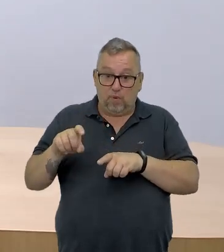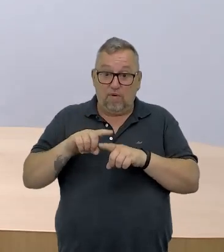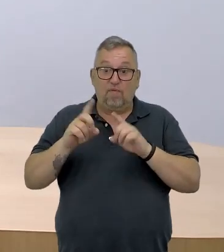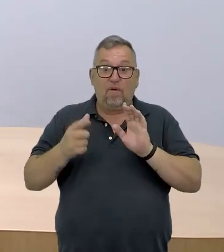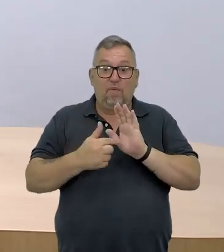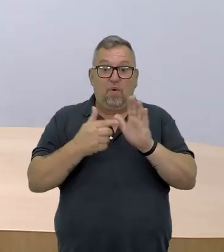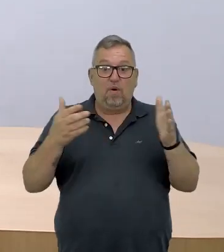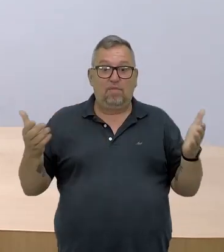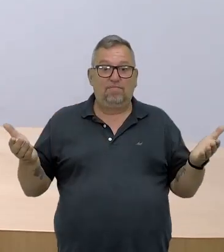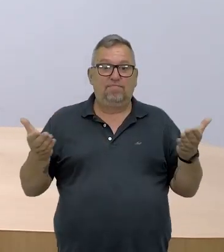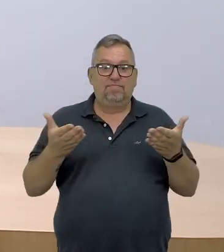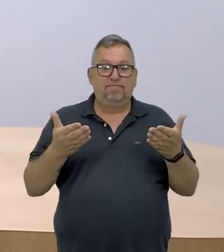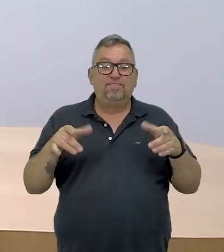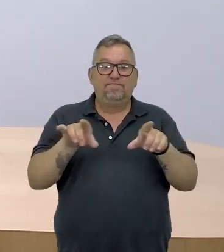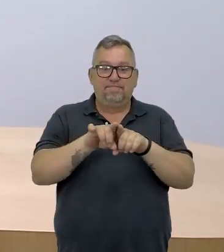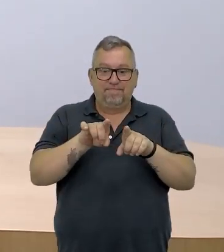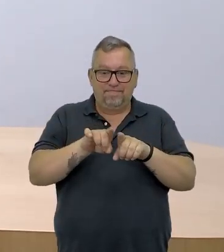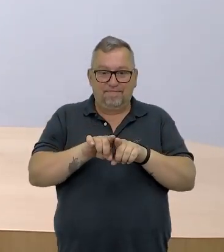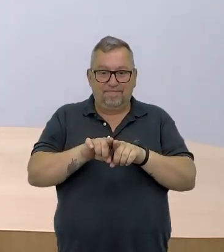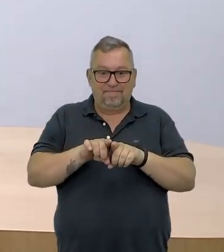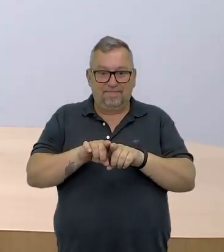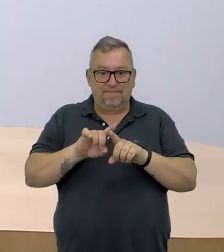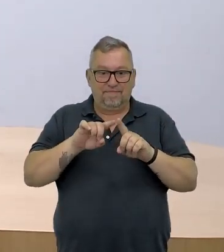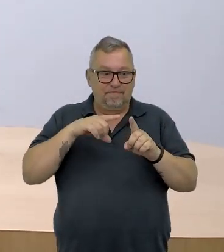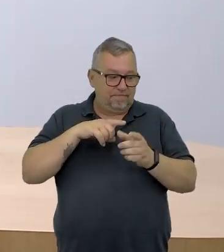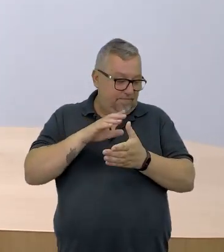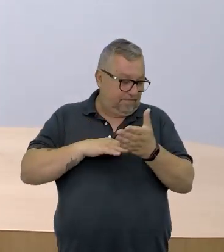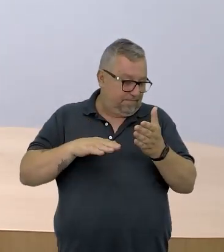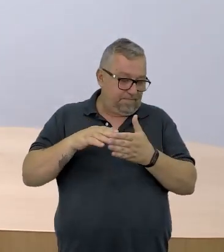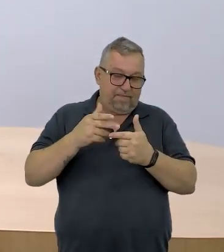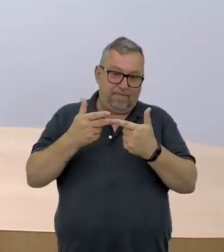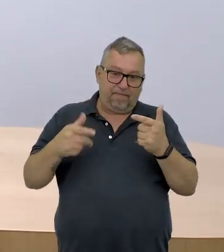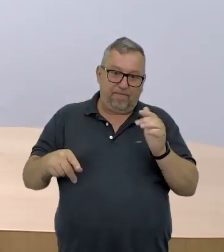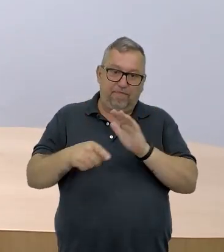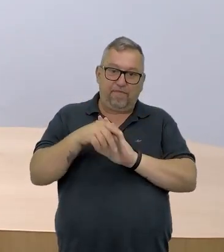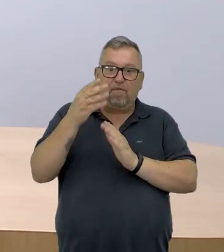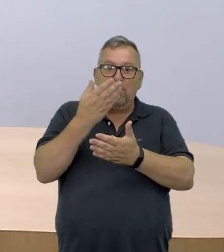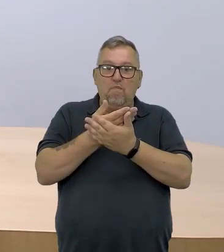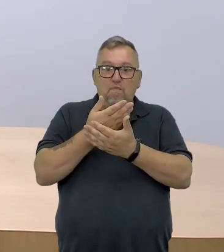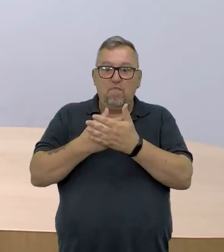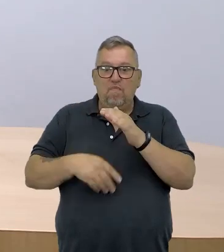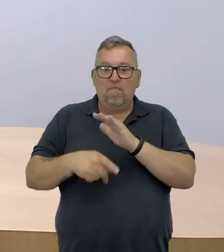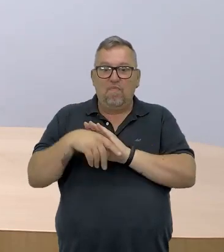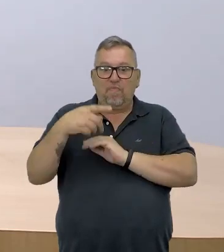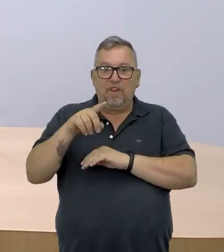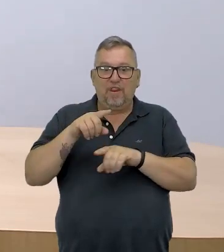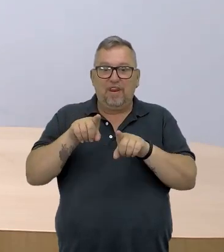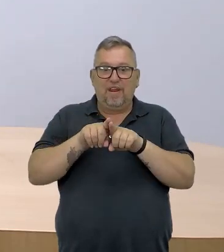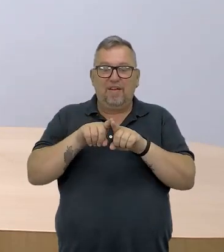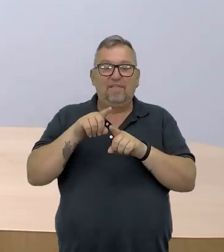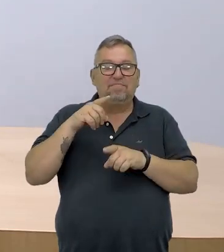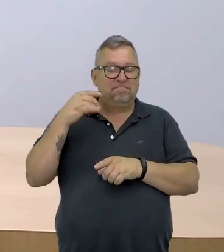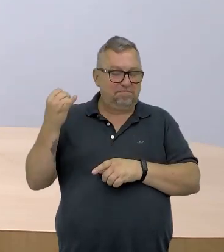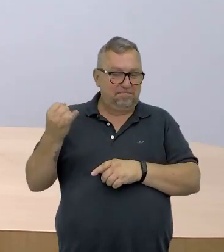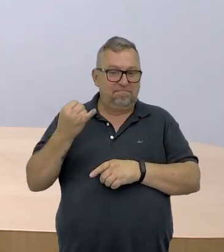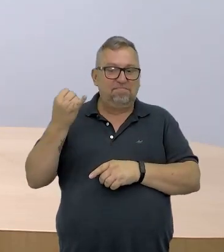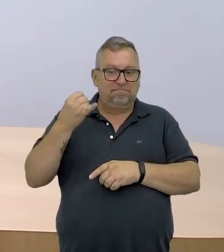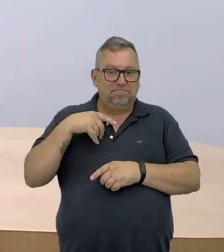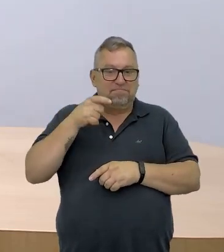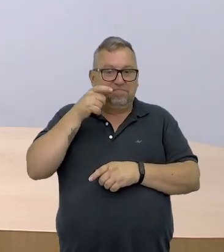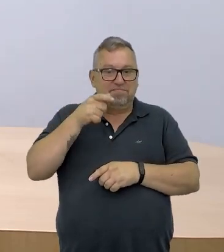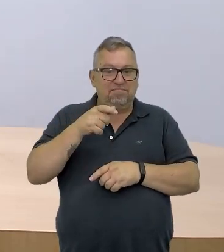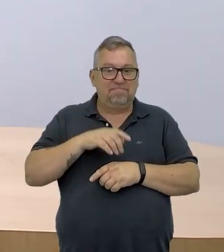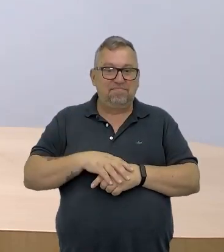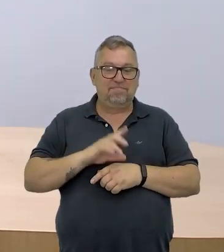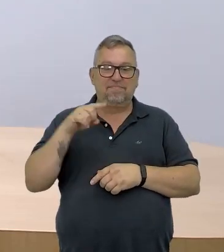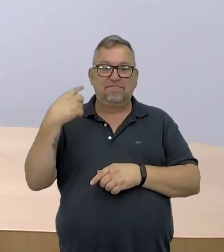vá mostrar isso de novo para vocês também. Mas tem toda a programação nessa aula dela também. Então, vale super a pena acompanhar. Então,